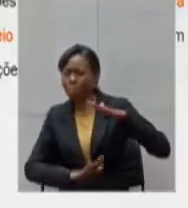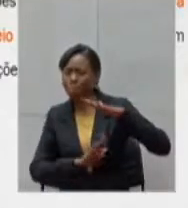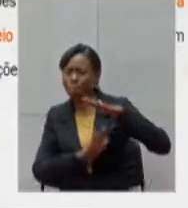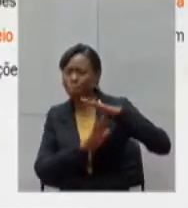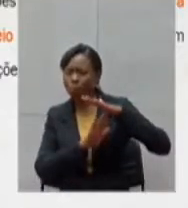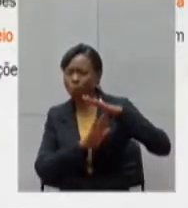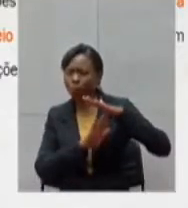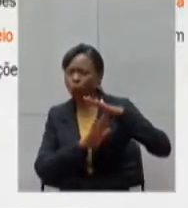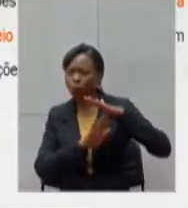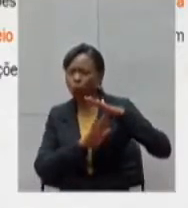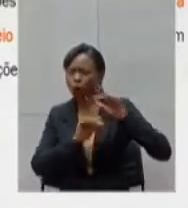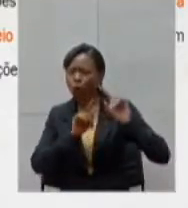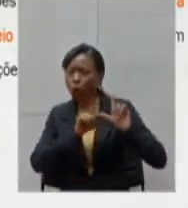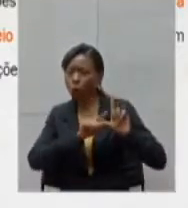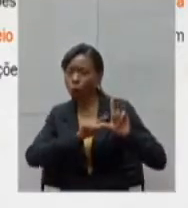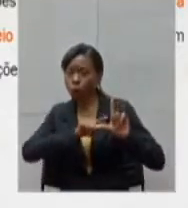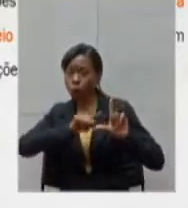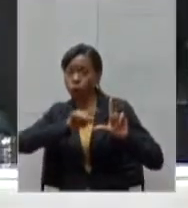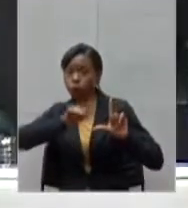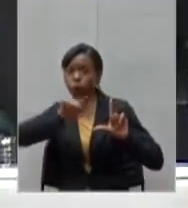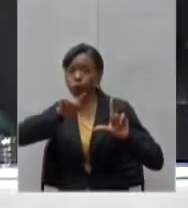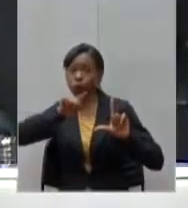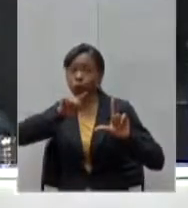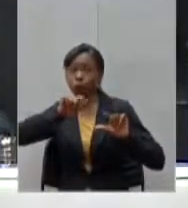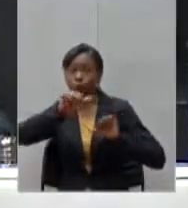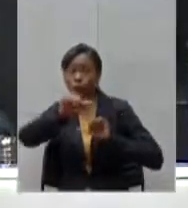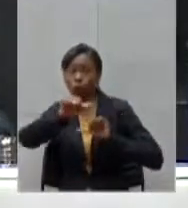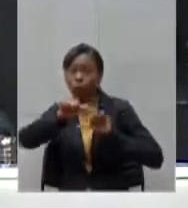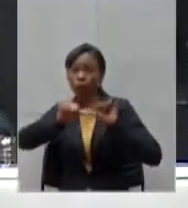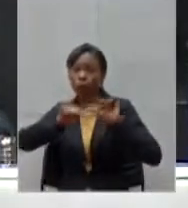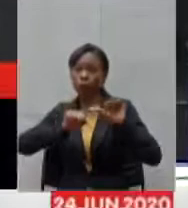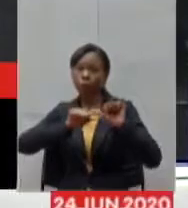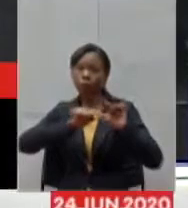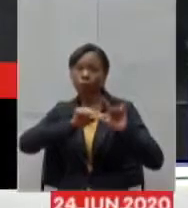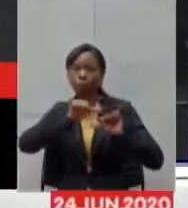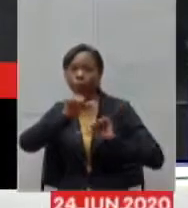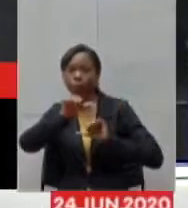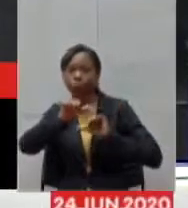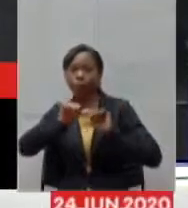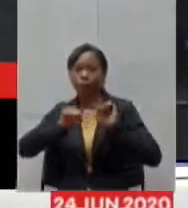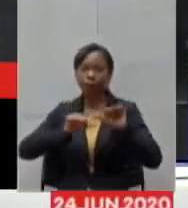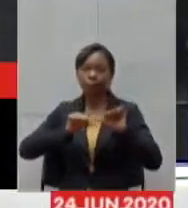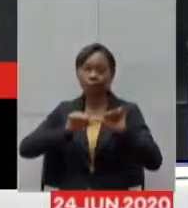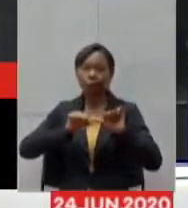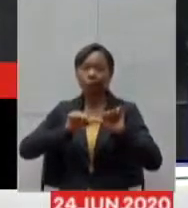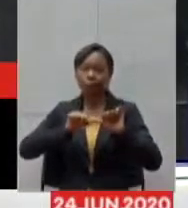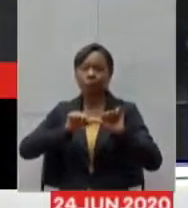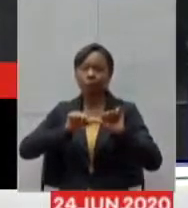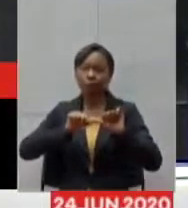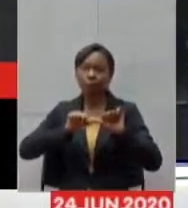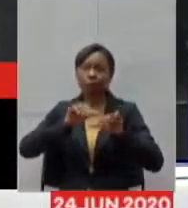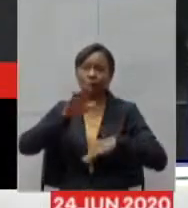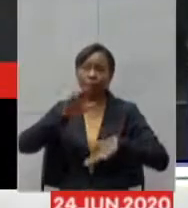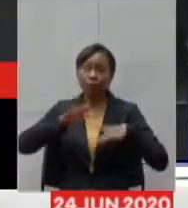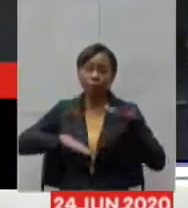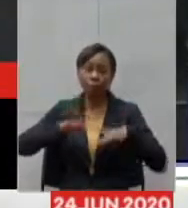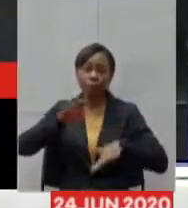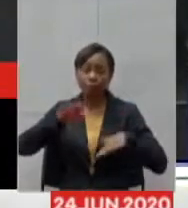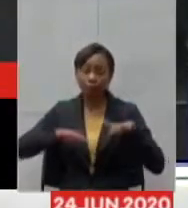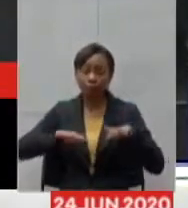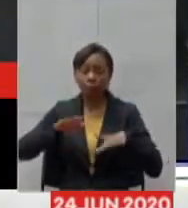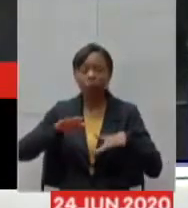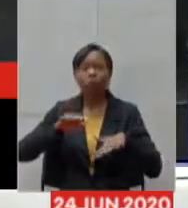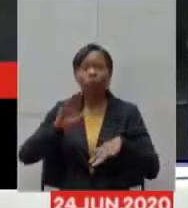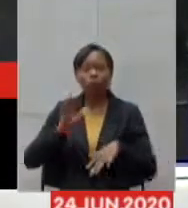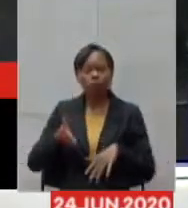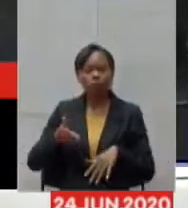dinâmico, o que quer dizer isso? Ele responde às medidas que nós tomamos, já há mais de um mês